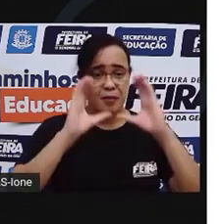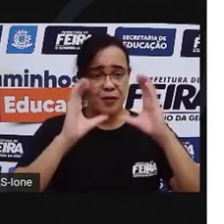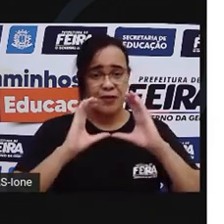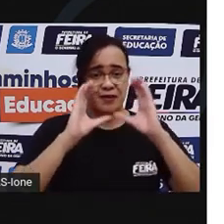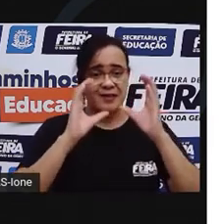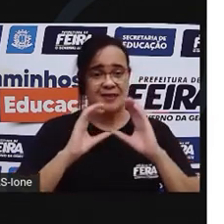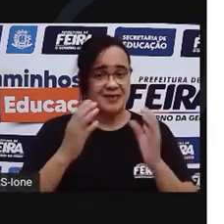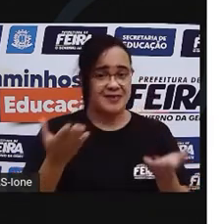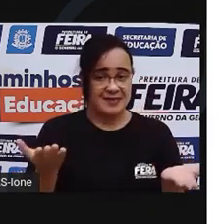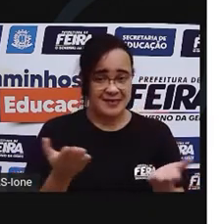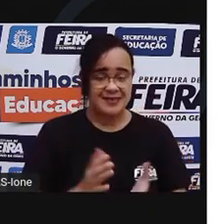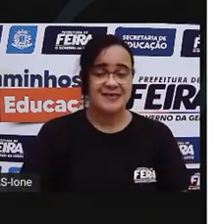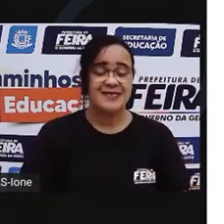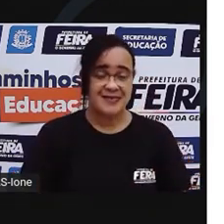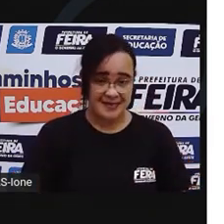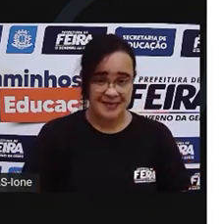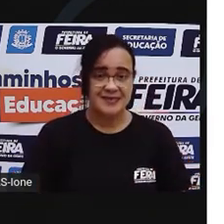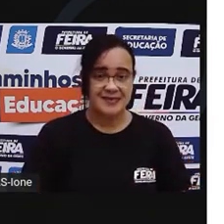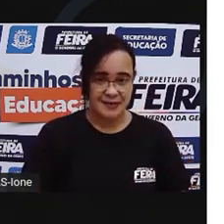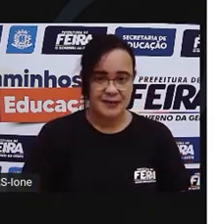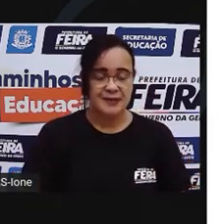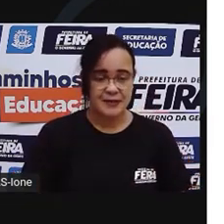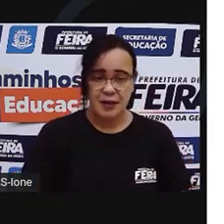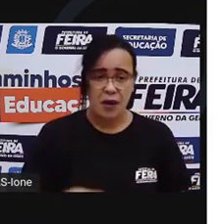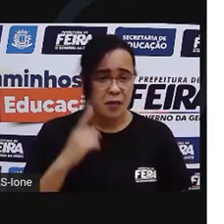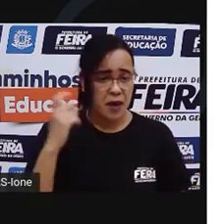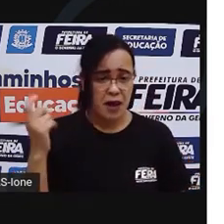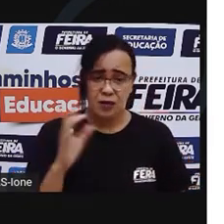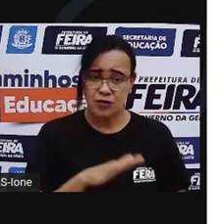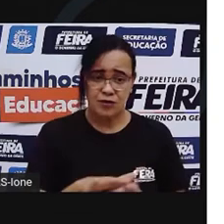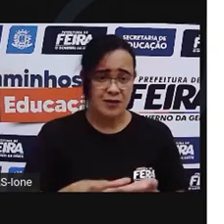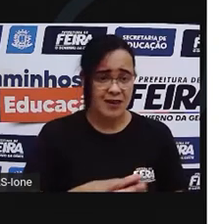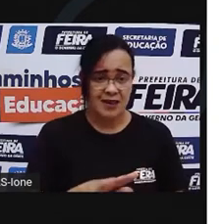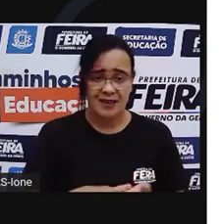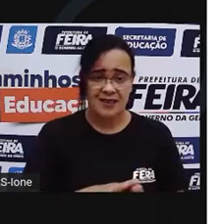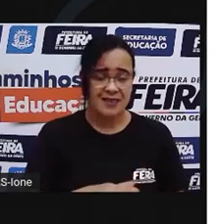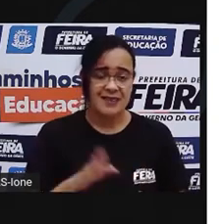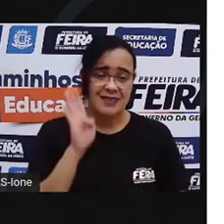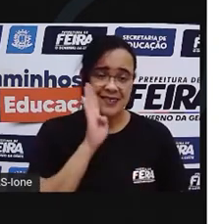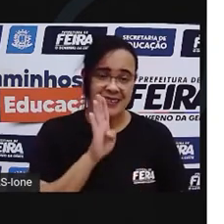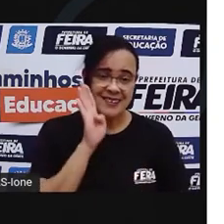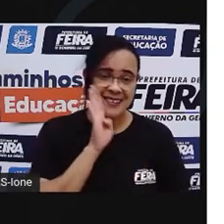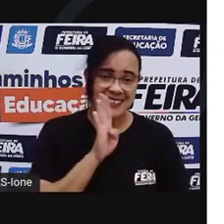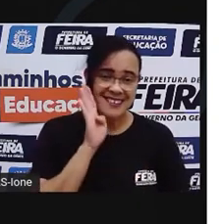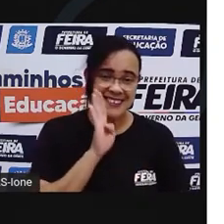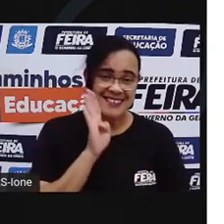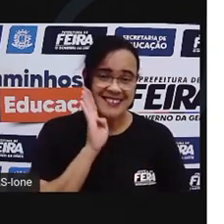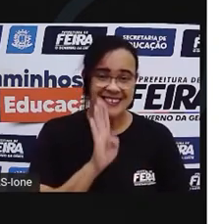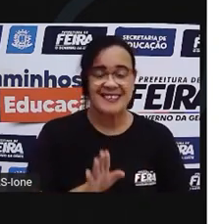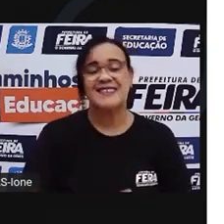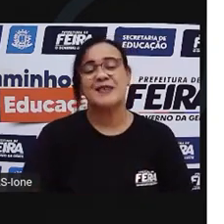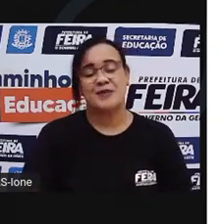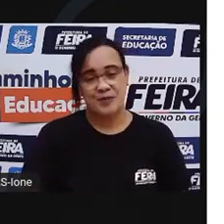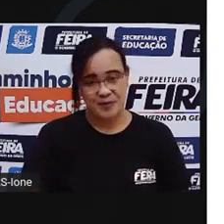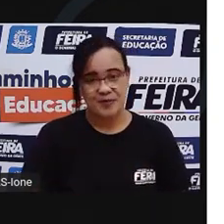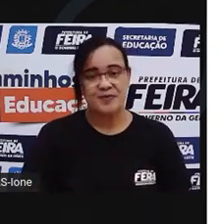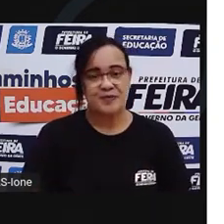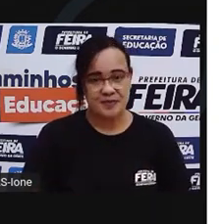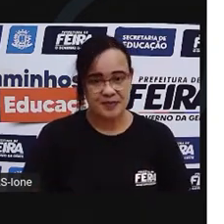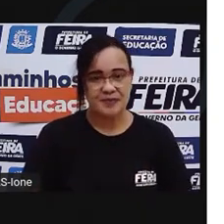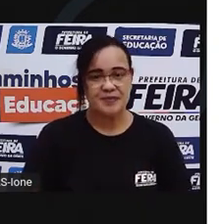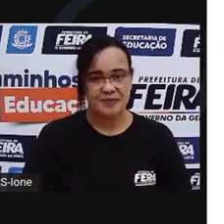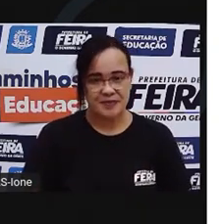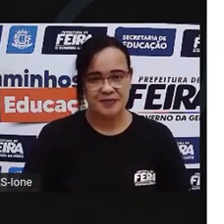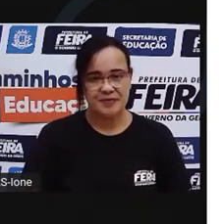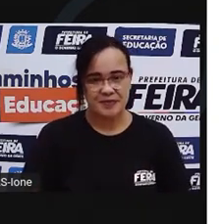casa. Mesmo no apartamento. Porque ela não faz barulho quando cai no chão. Ela é levinha, não machuca. Então, ela é gostosa